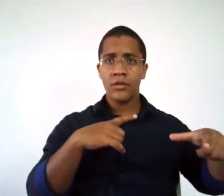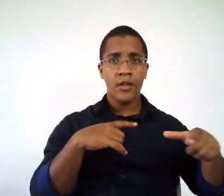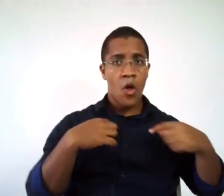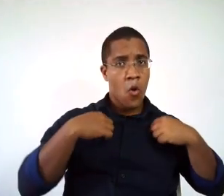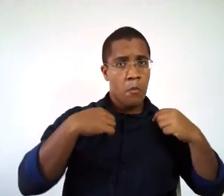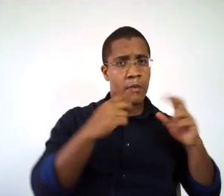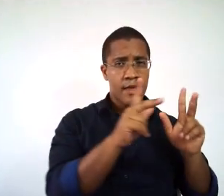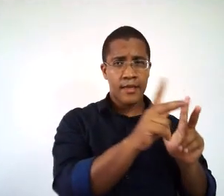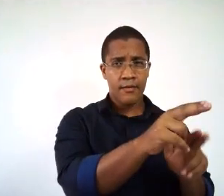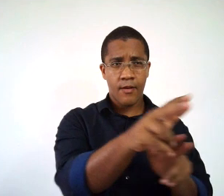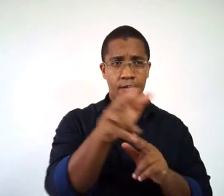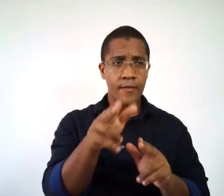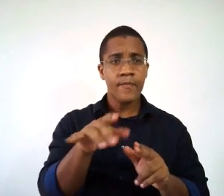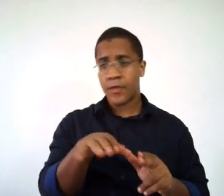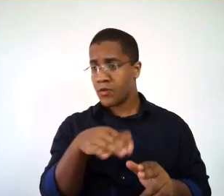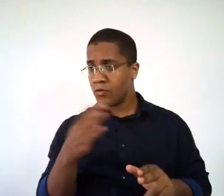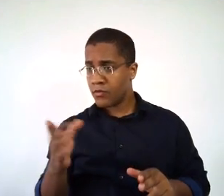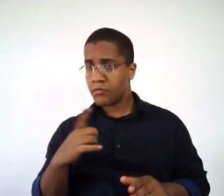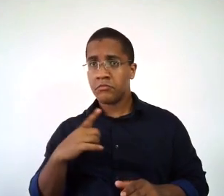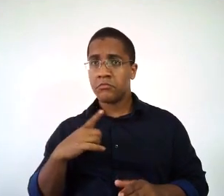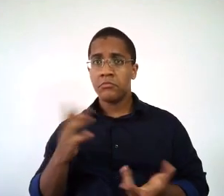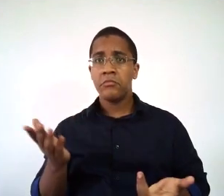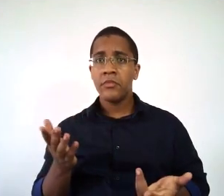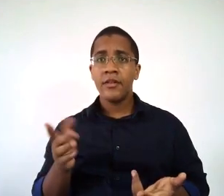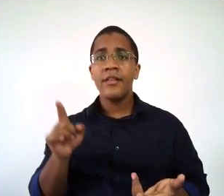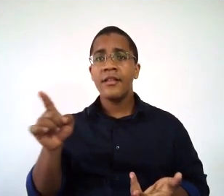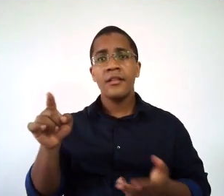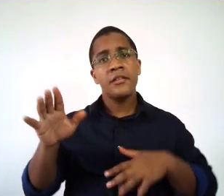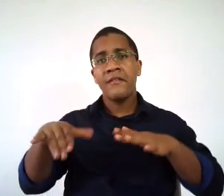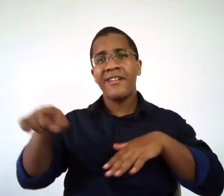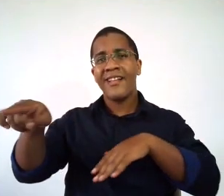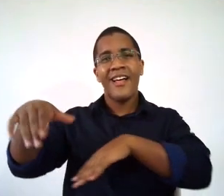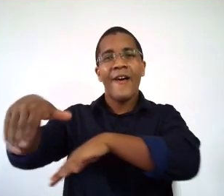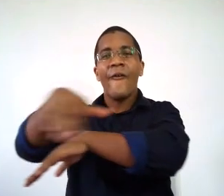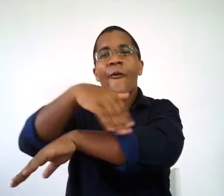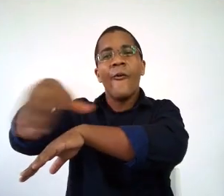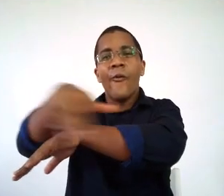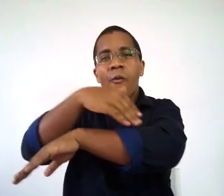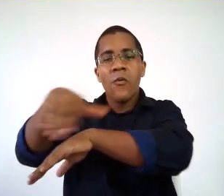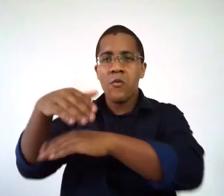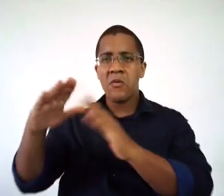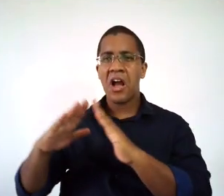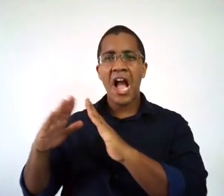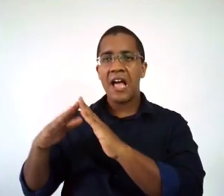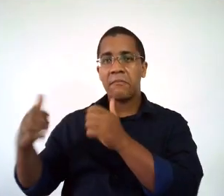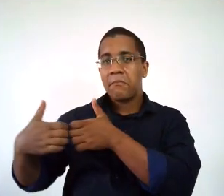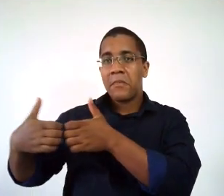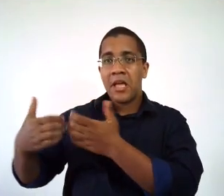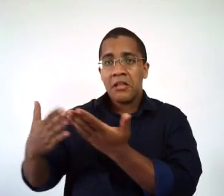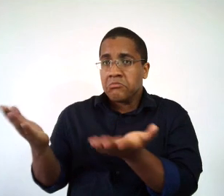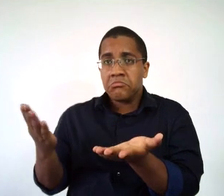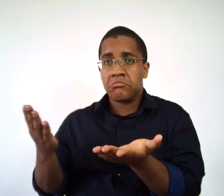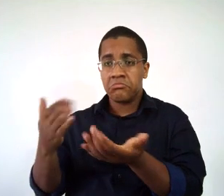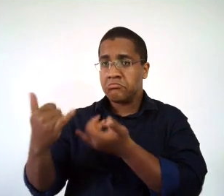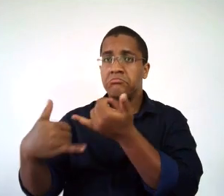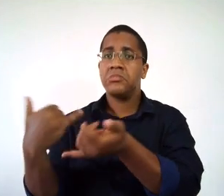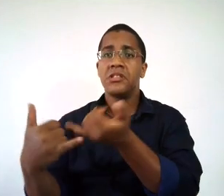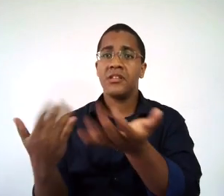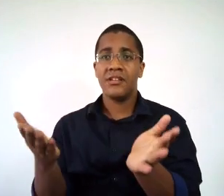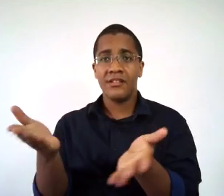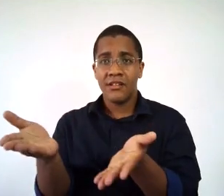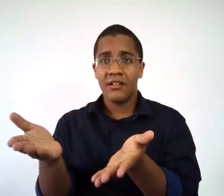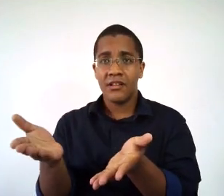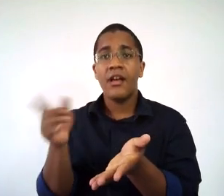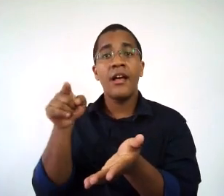uma quadra, com os padrões tudo direitinho. E do outro lado, você vê adolescentes, possivelmente na rua de